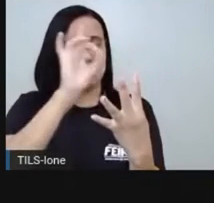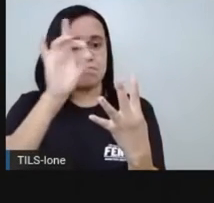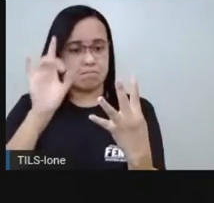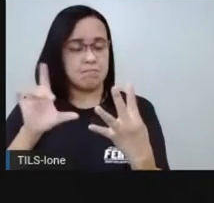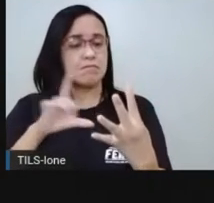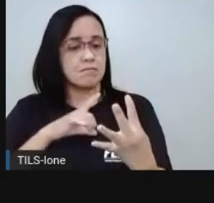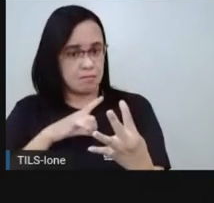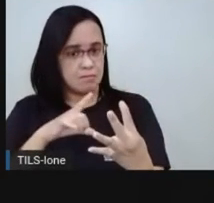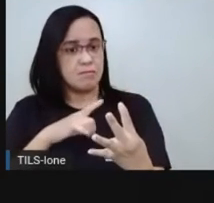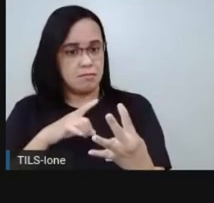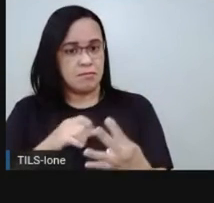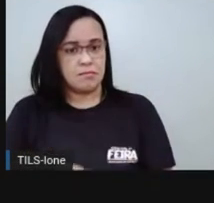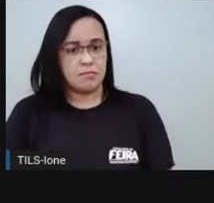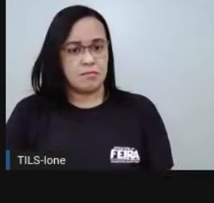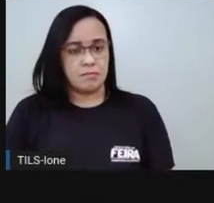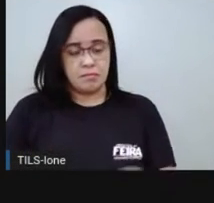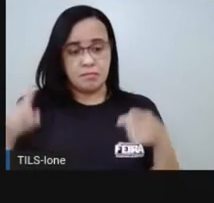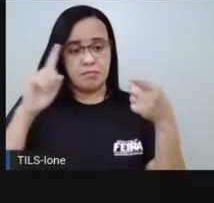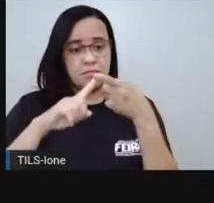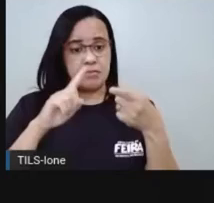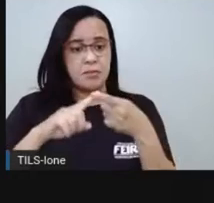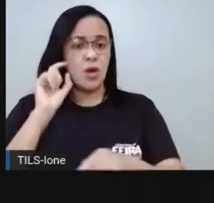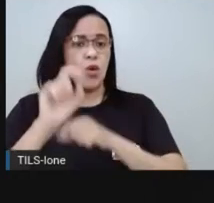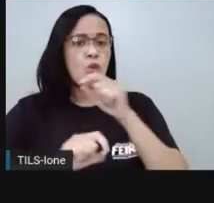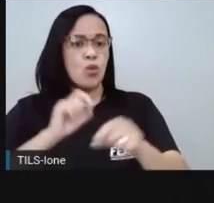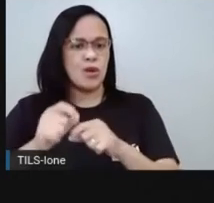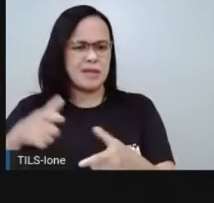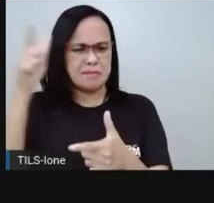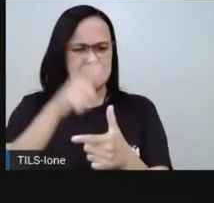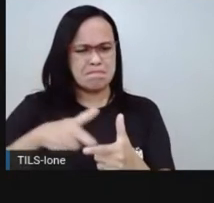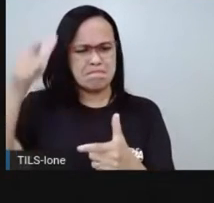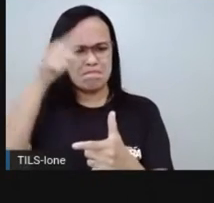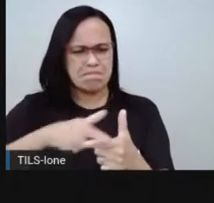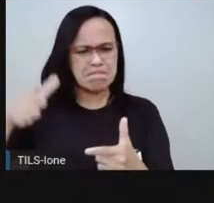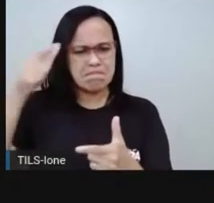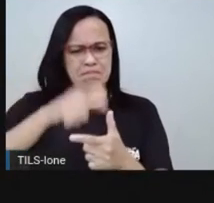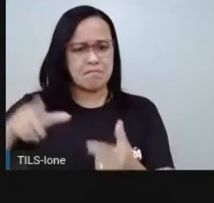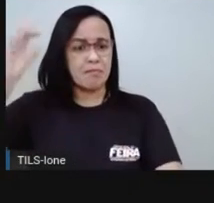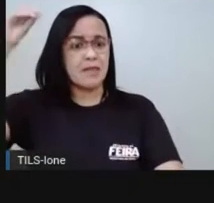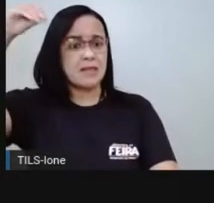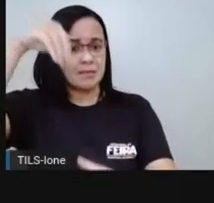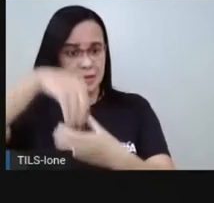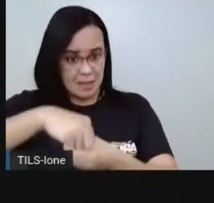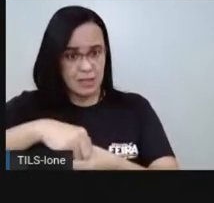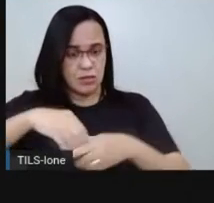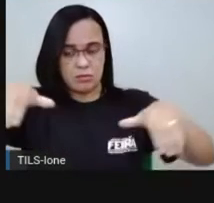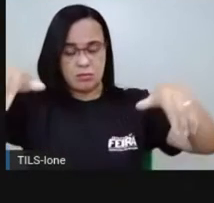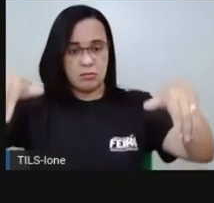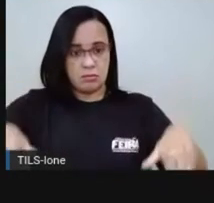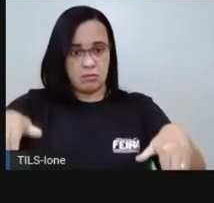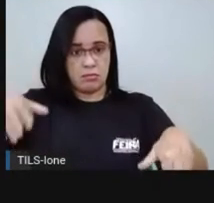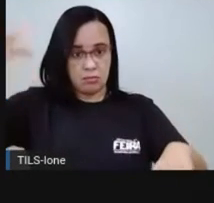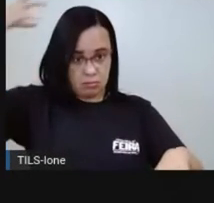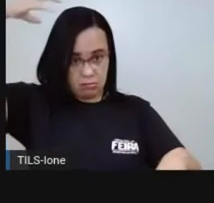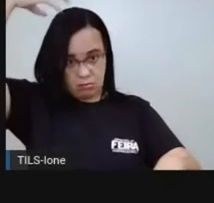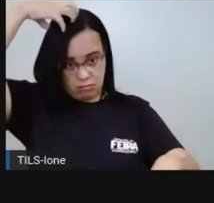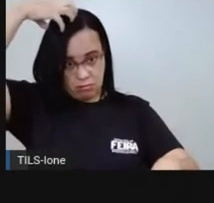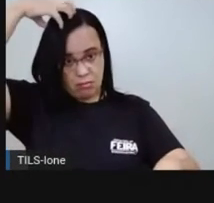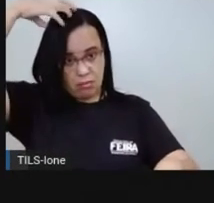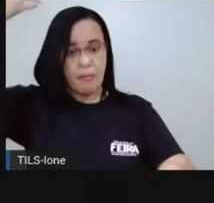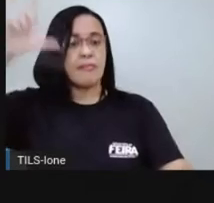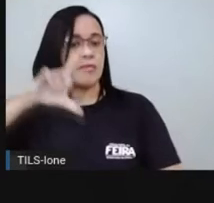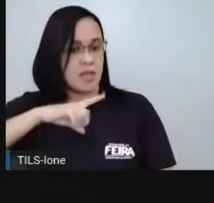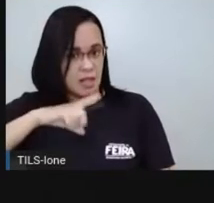Fala-se que havia uma crise da monarquia, e a base de sustentação dessa monarquia, que eram os